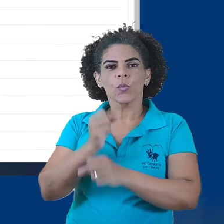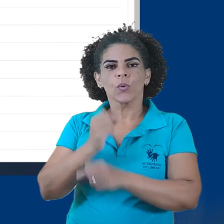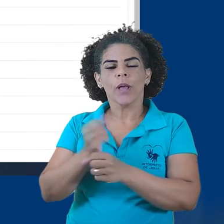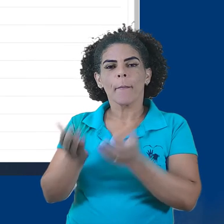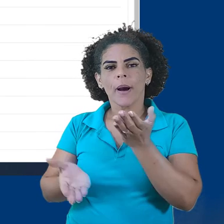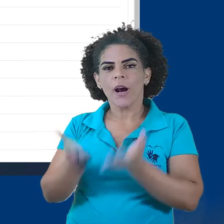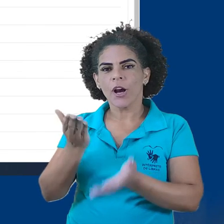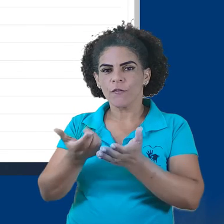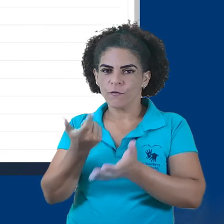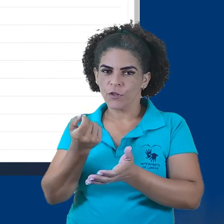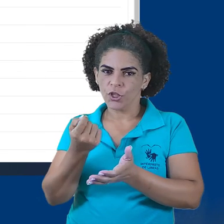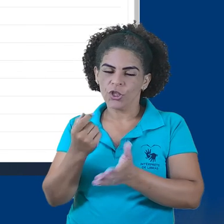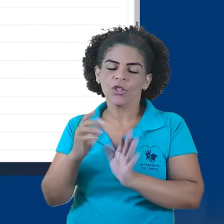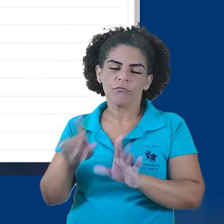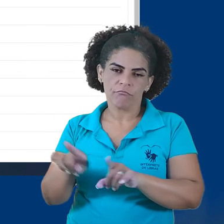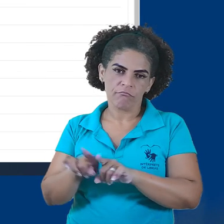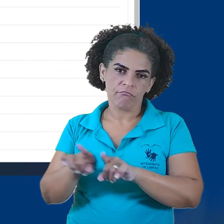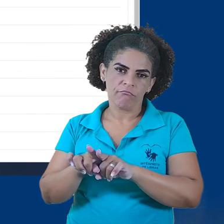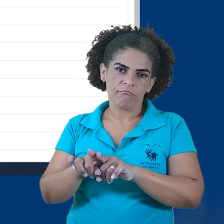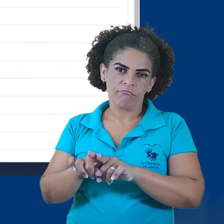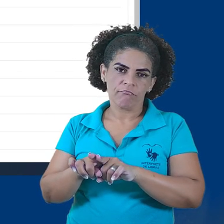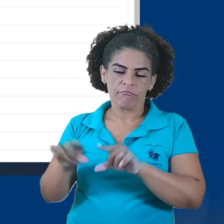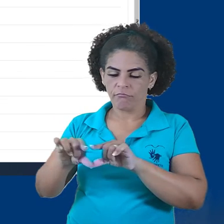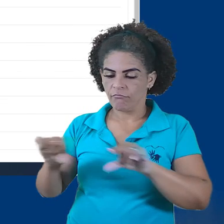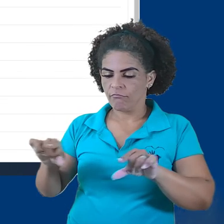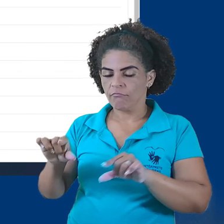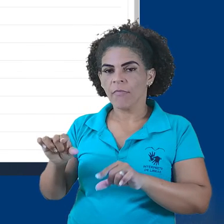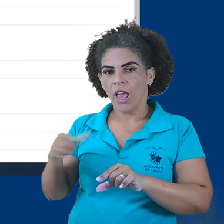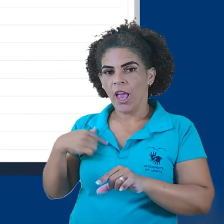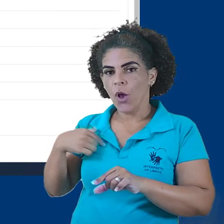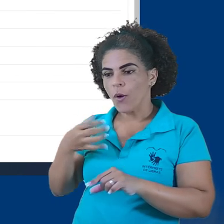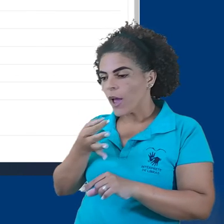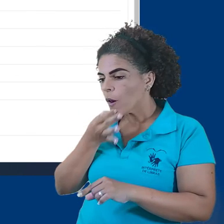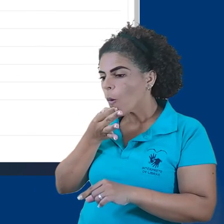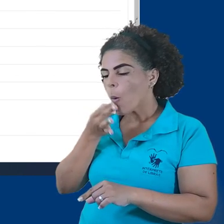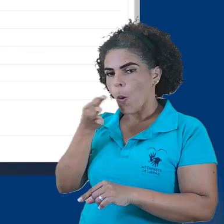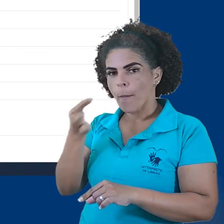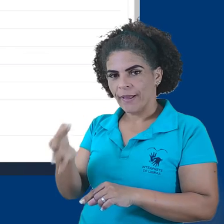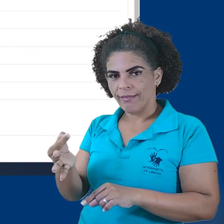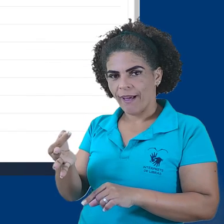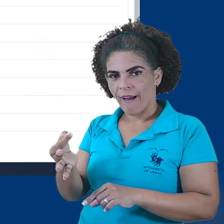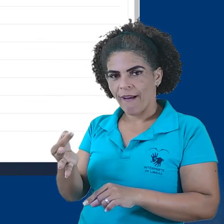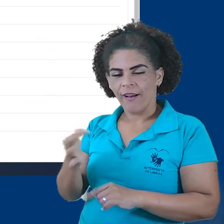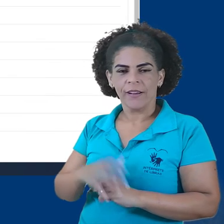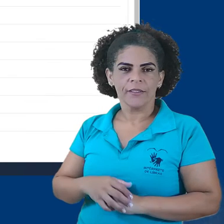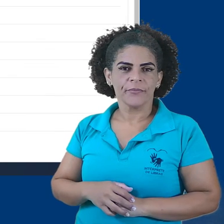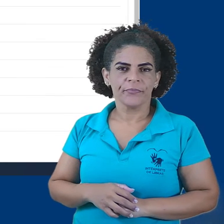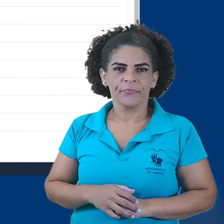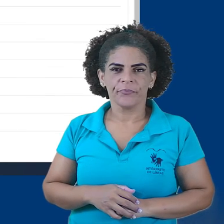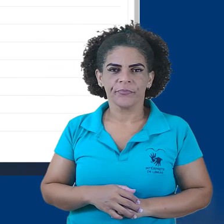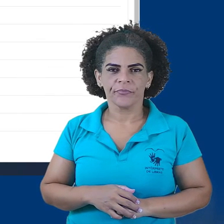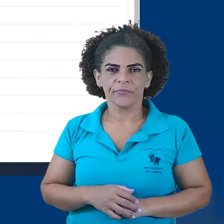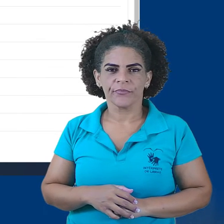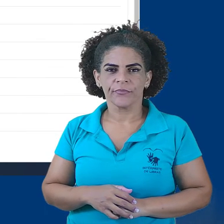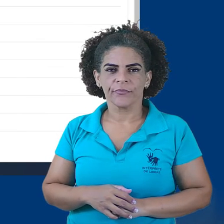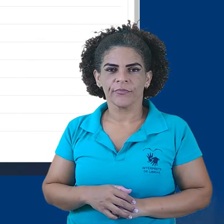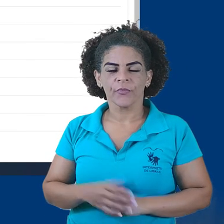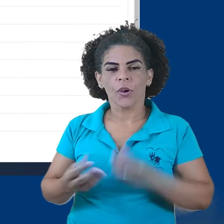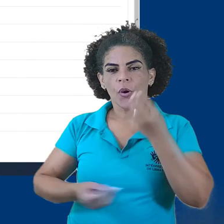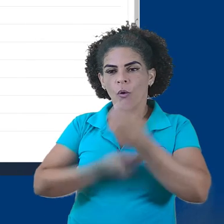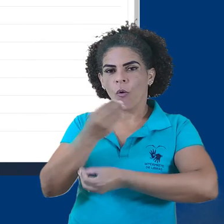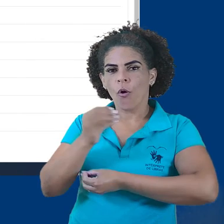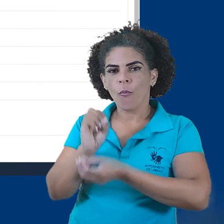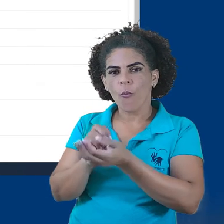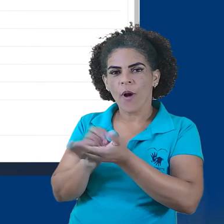Vou deixar o número de máximo de arquivo para 20. Tamanho máximo, 80. Feedback. Eu gostaria de